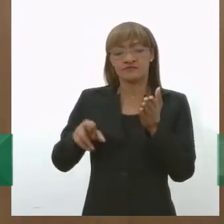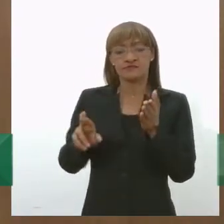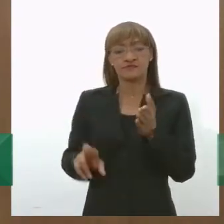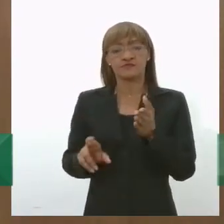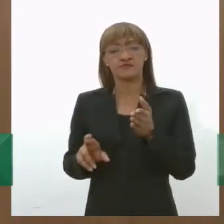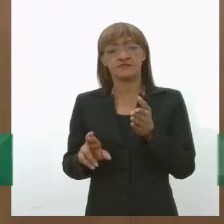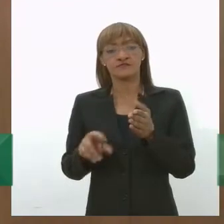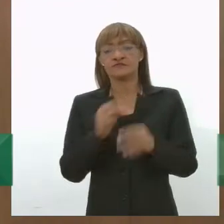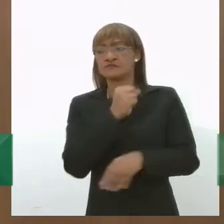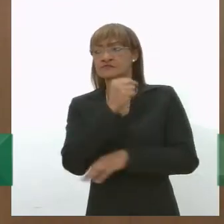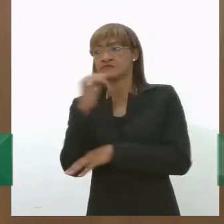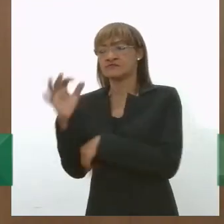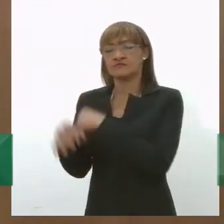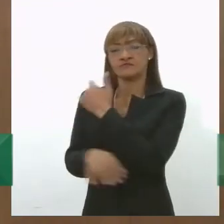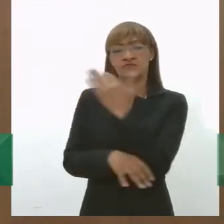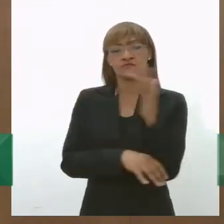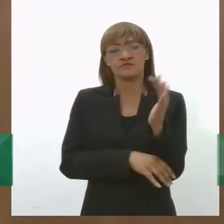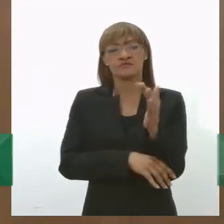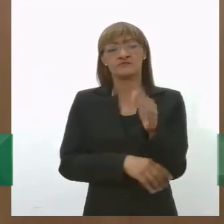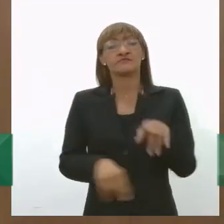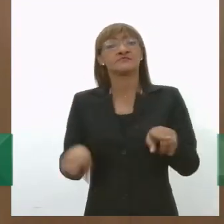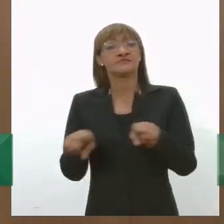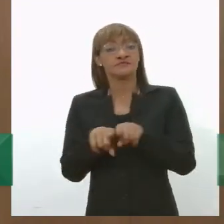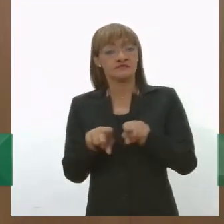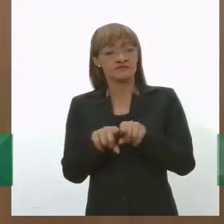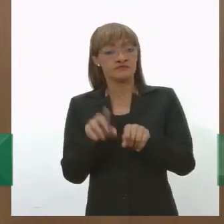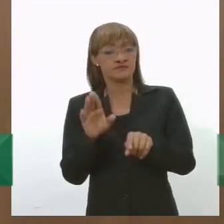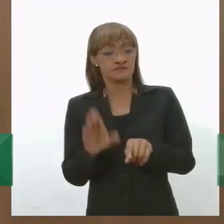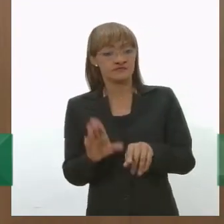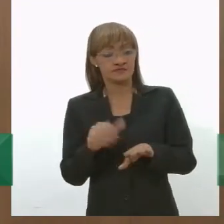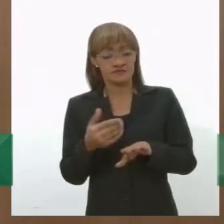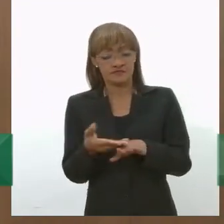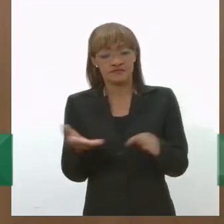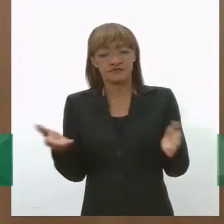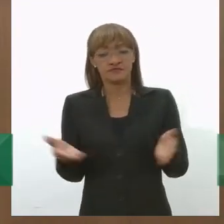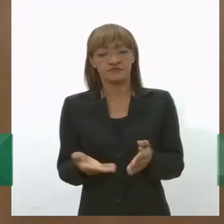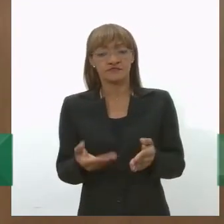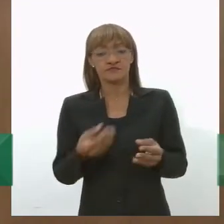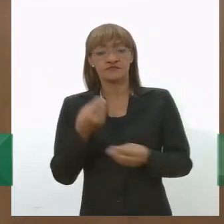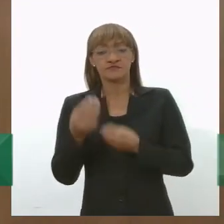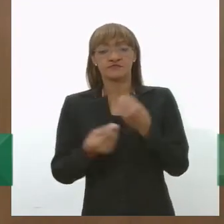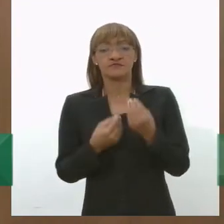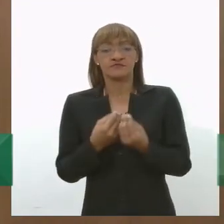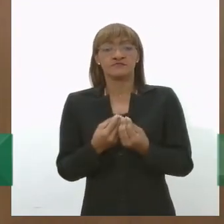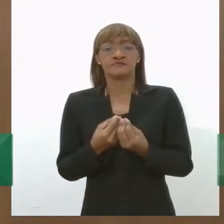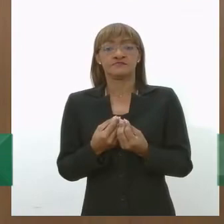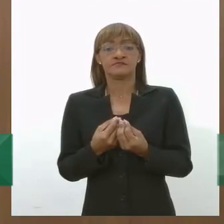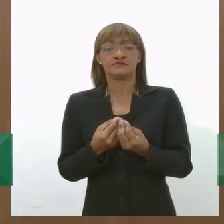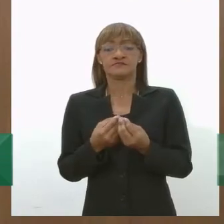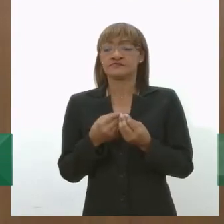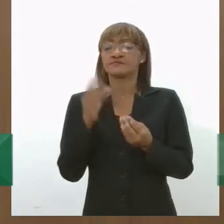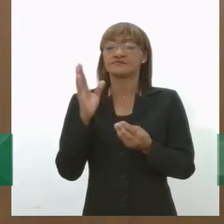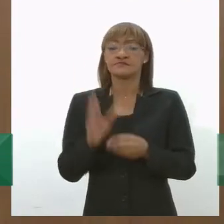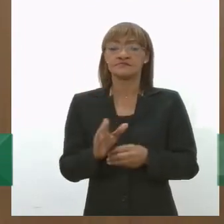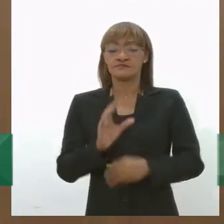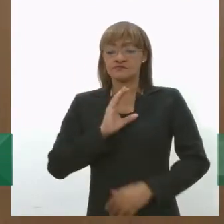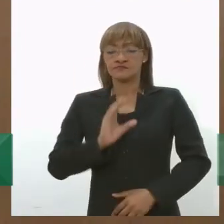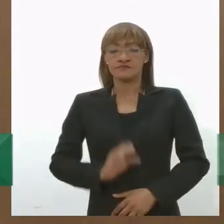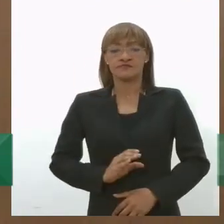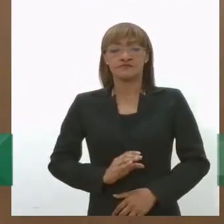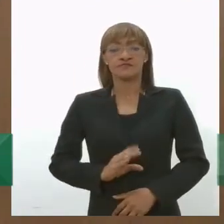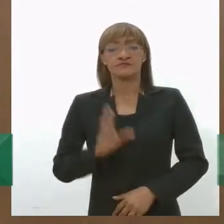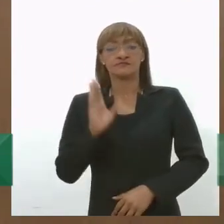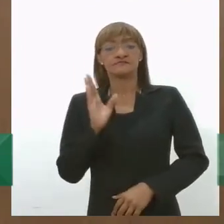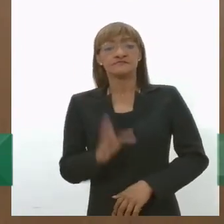Ambiente e o Conama, mas apesar disso tudo, né? A questão da coleta do lixo, a participação do cidadão e outras questões